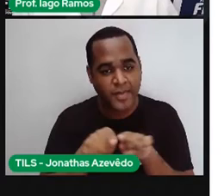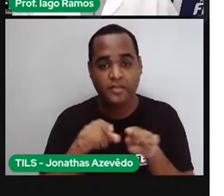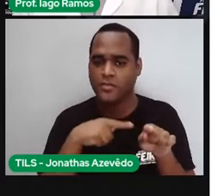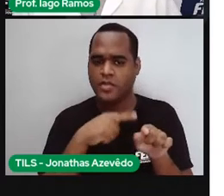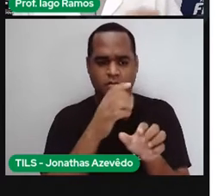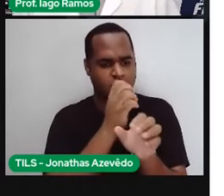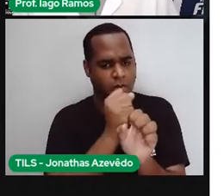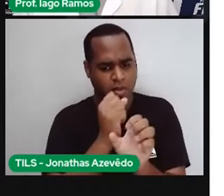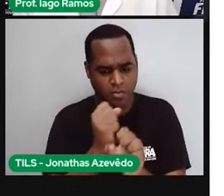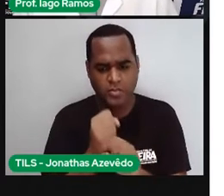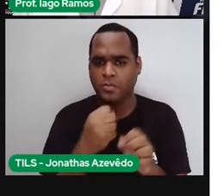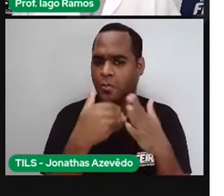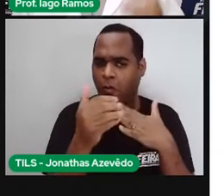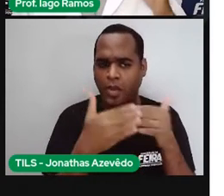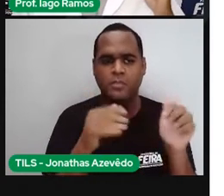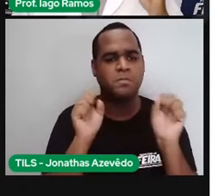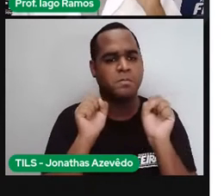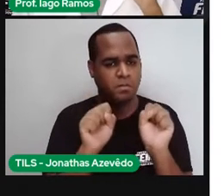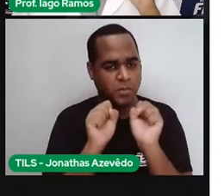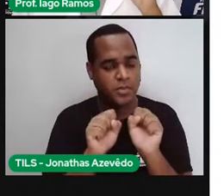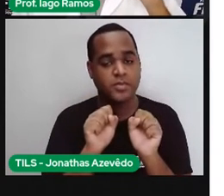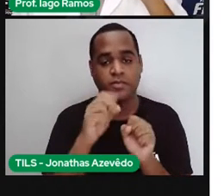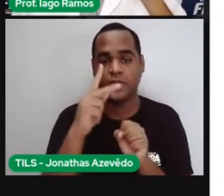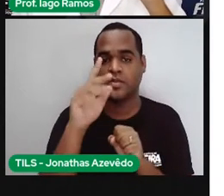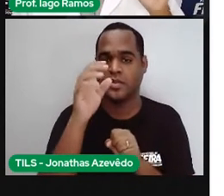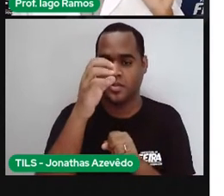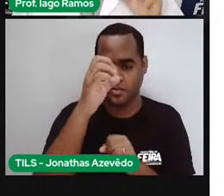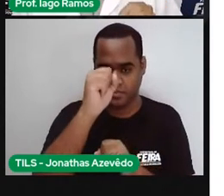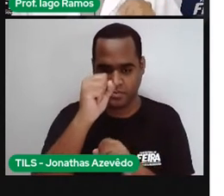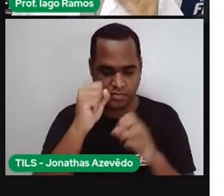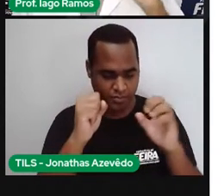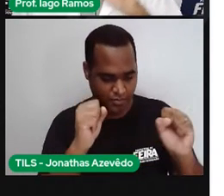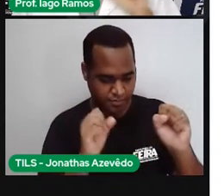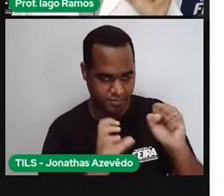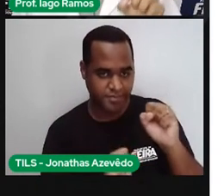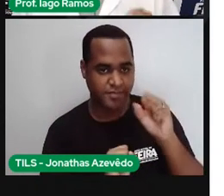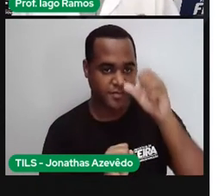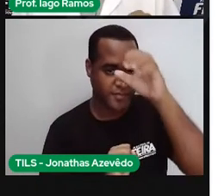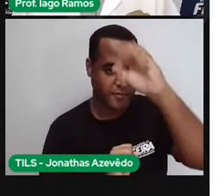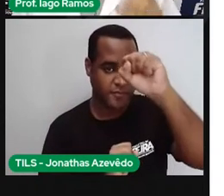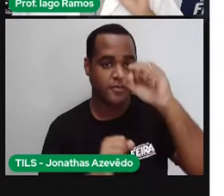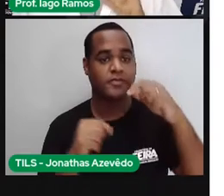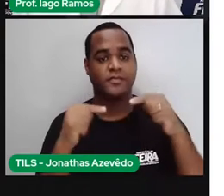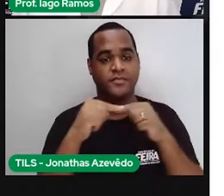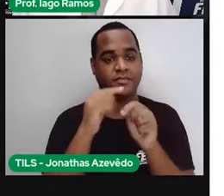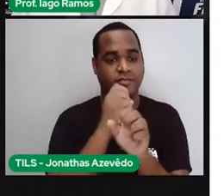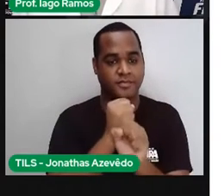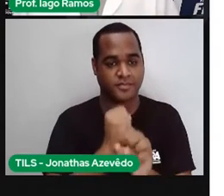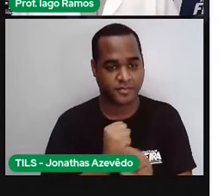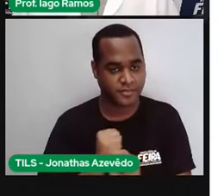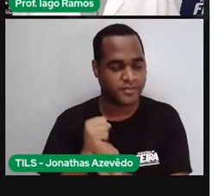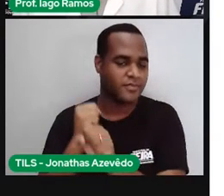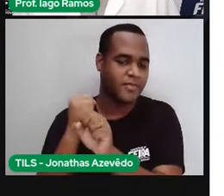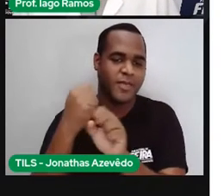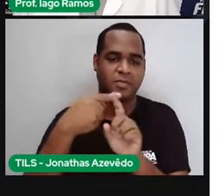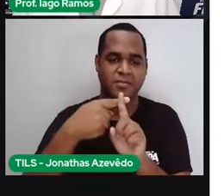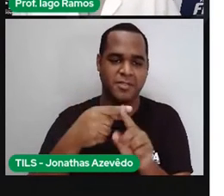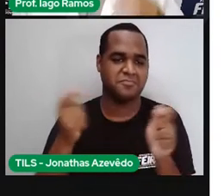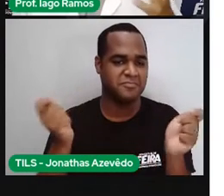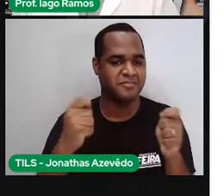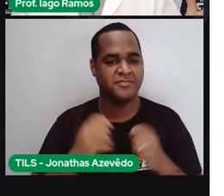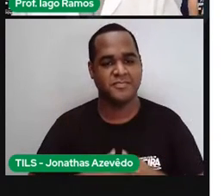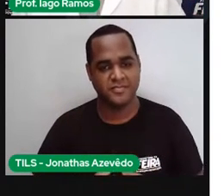perímetro da mesma forma é só pegar a medida dos lados dos polígonos e fazer uma continha de mais Tá bom?